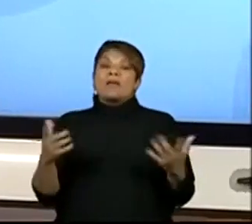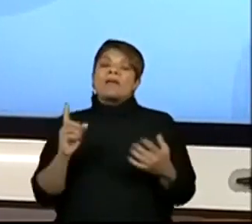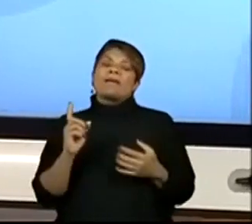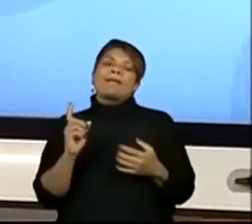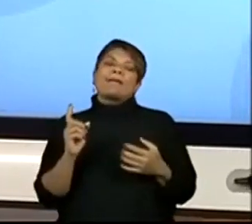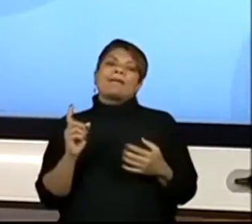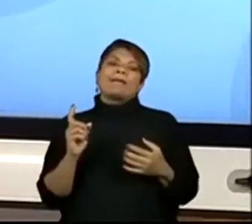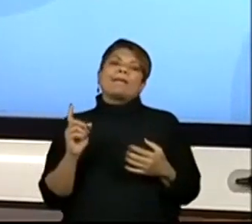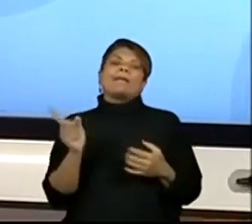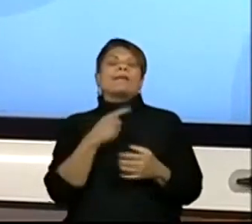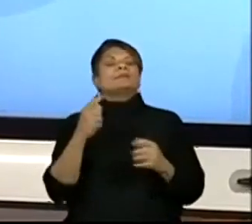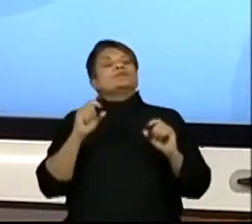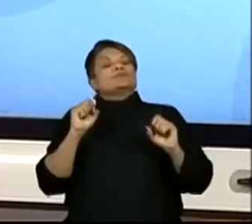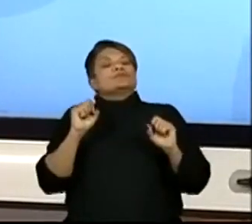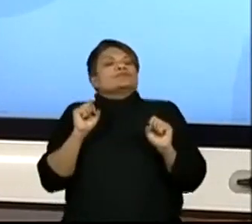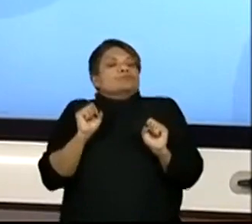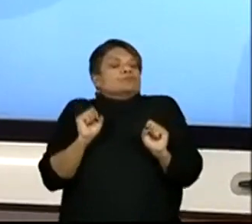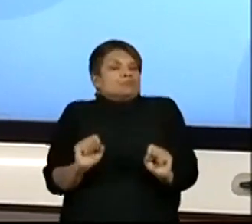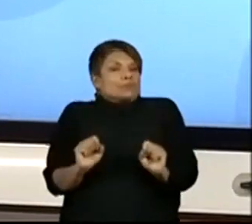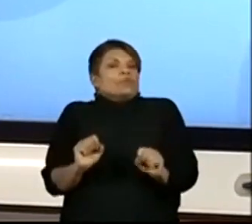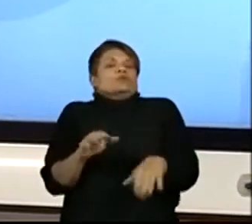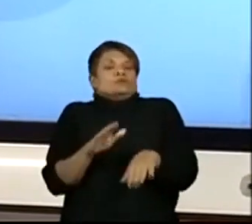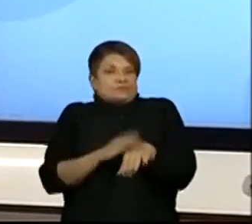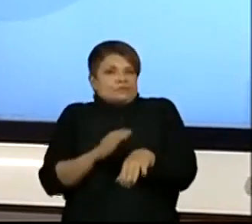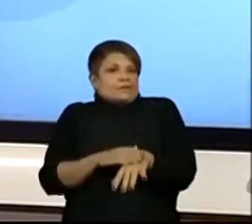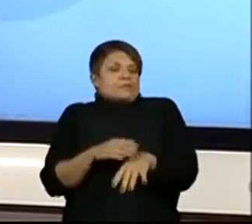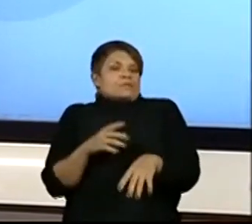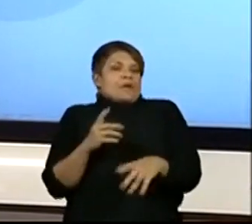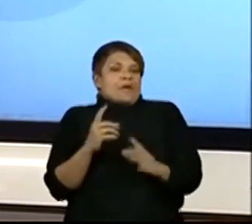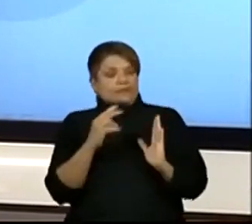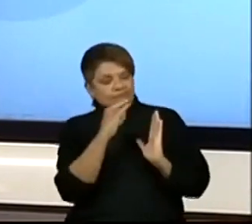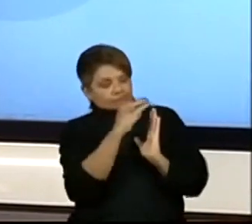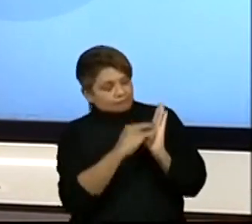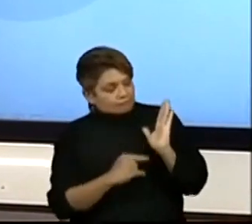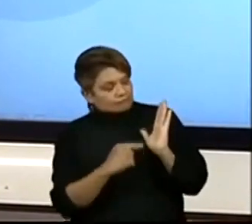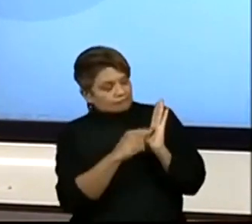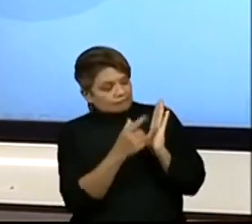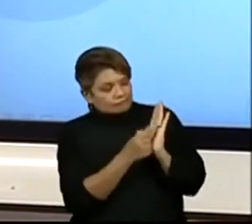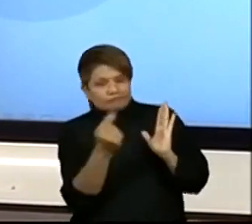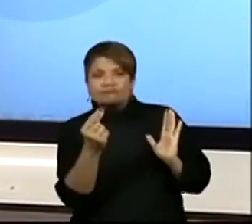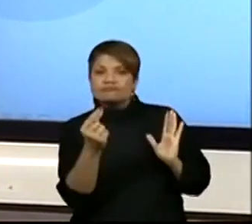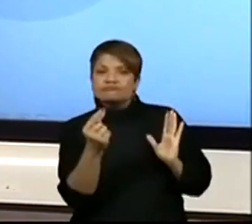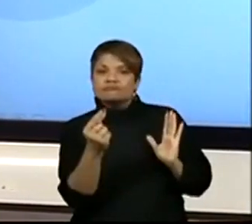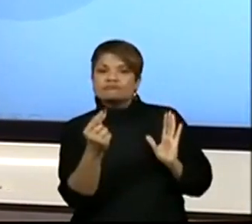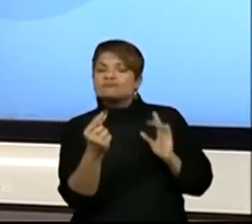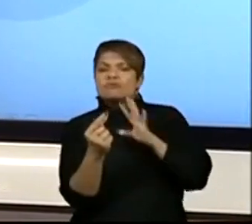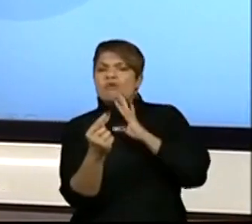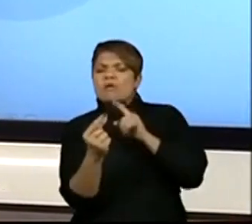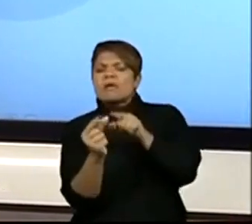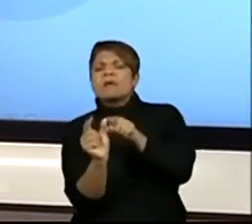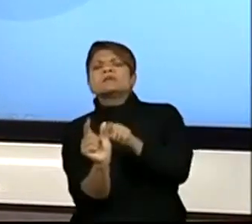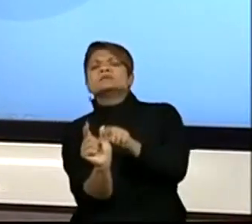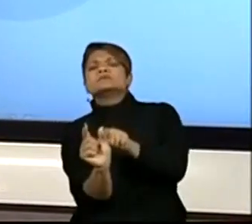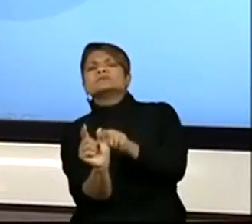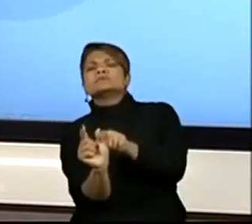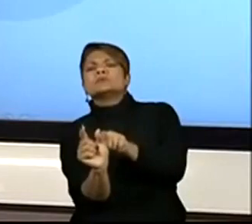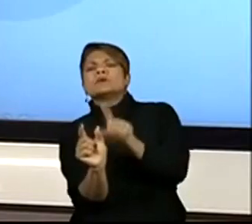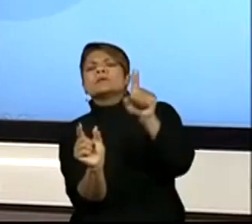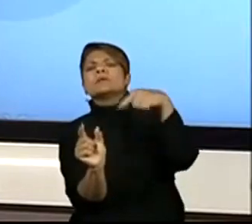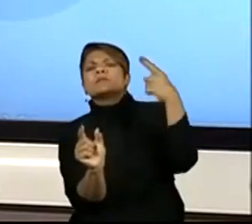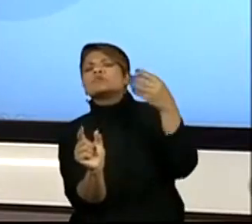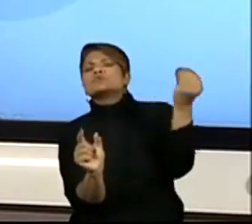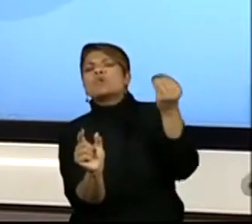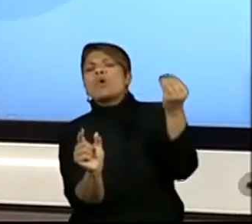ter sentido para localizar, né? Tirar aquela palavra desconhecida de um texto e torná-la conhecida.